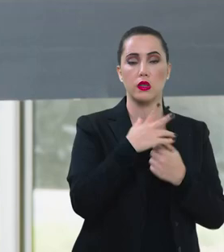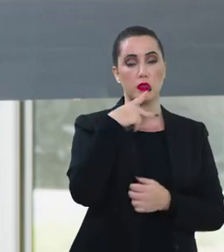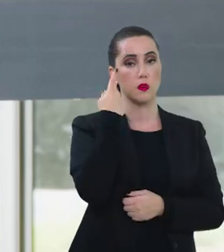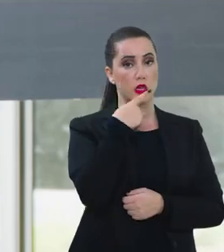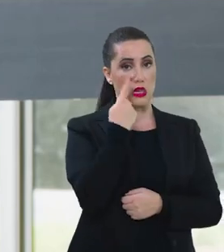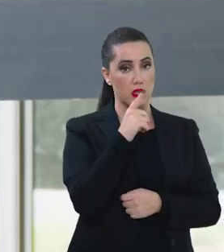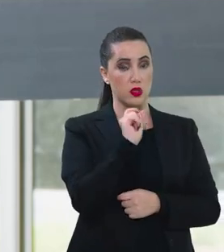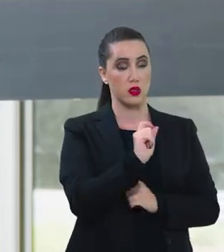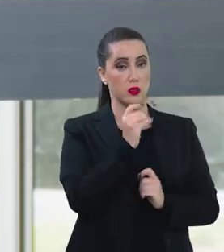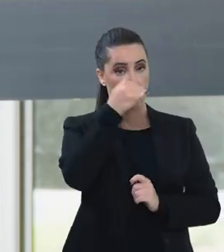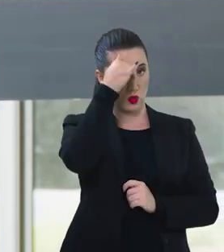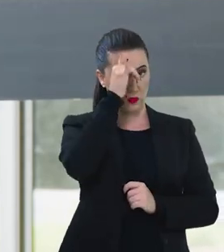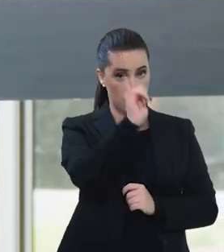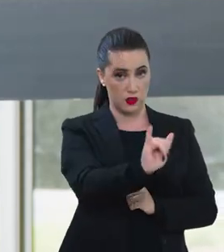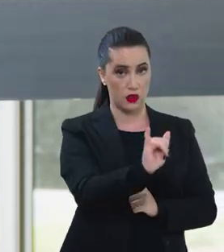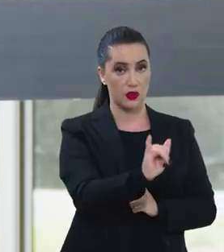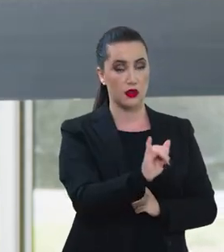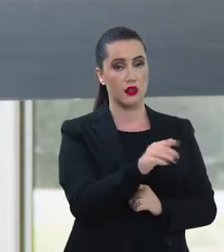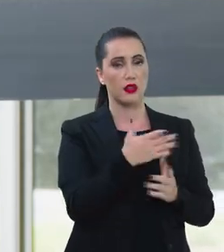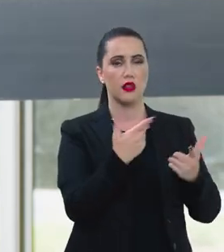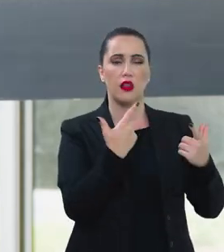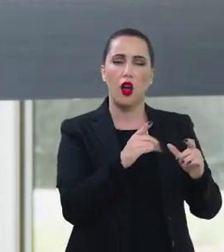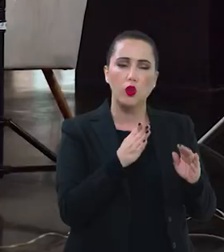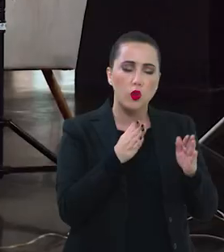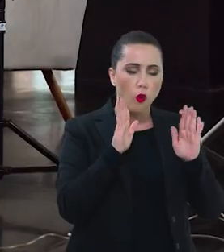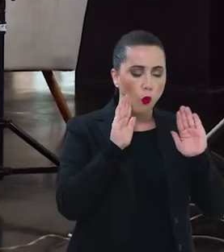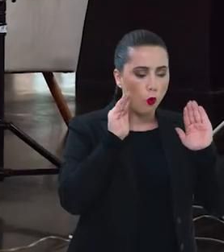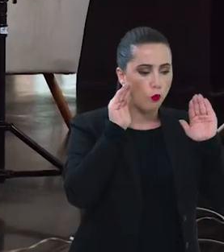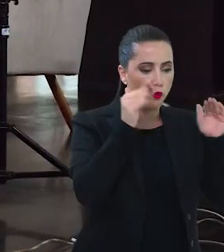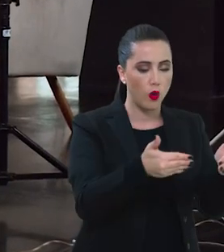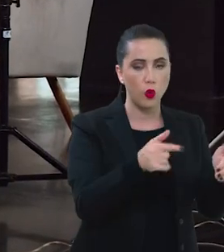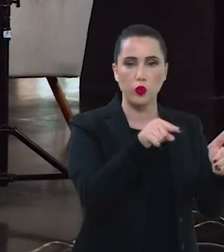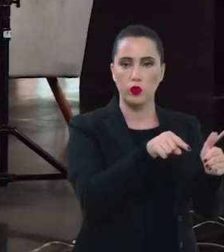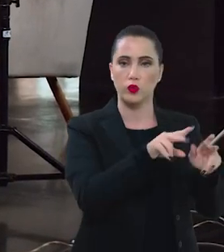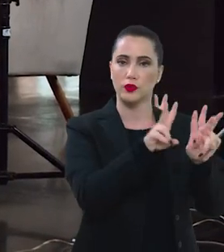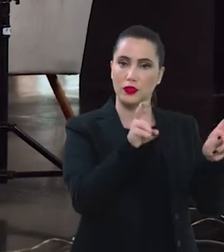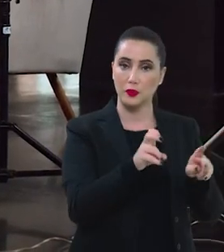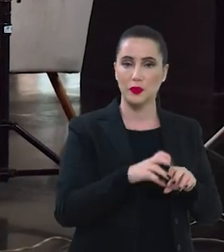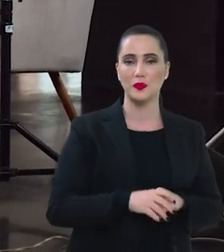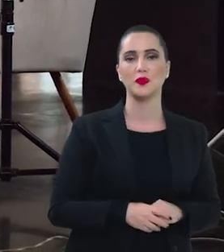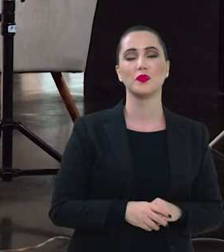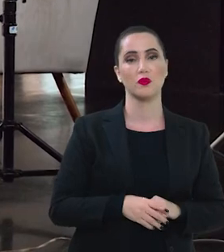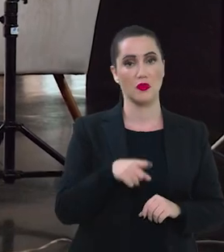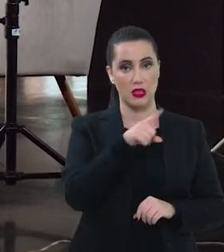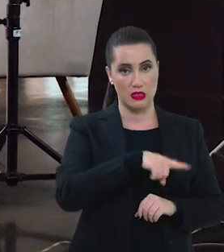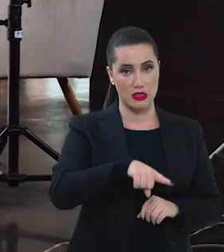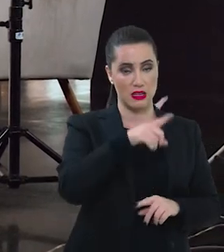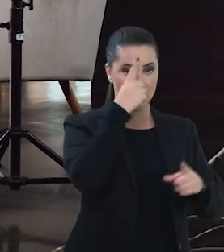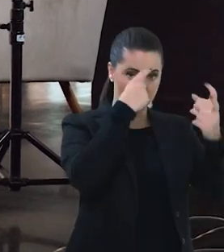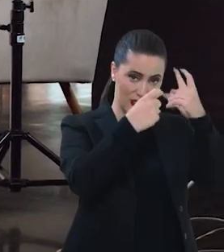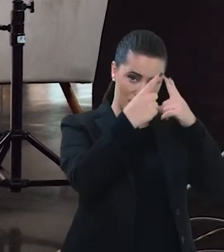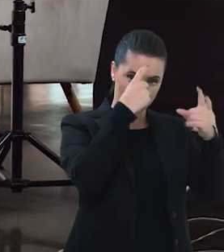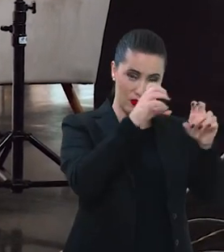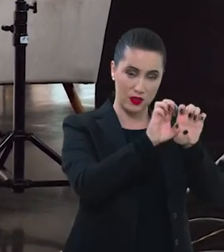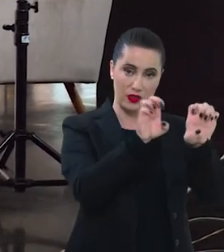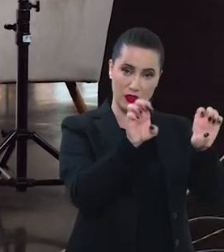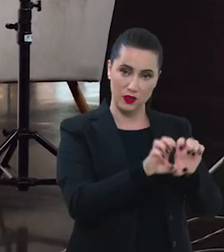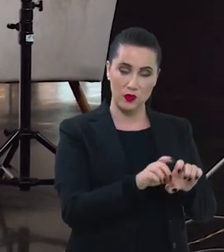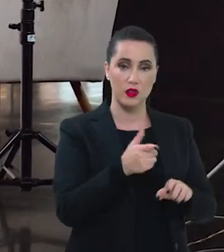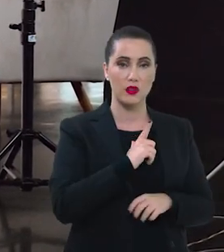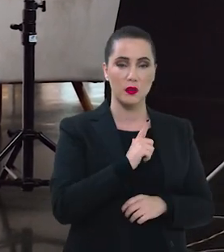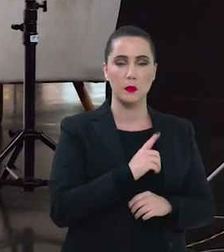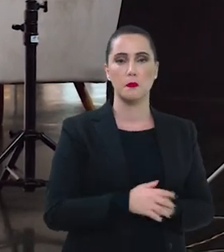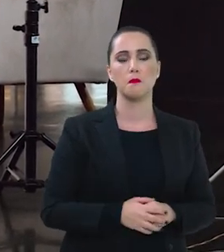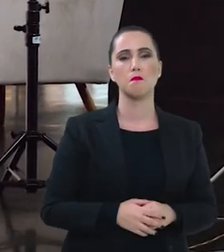as políticas que vão combater no cerne na chave da questão dessas violências estruturais que